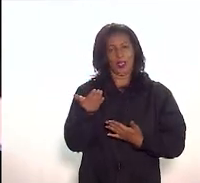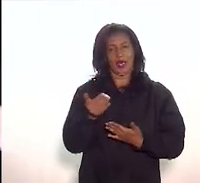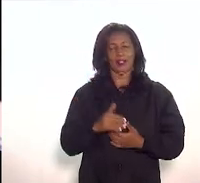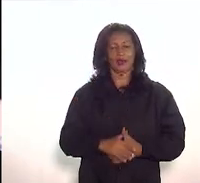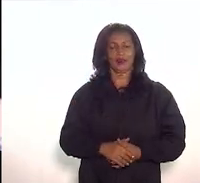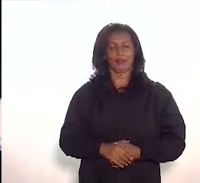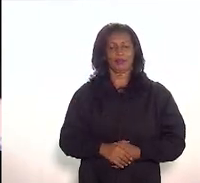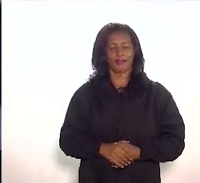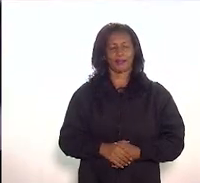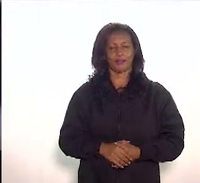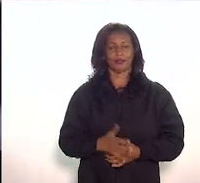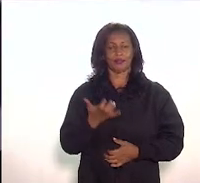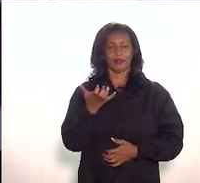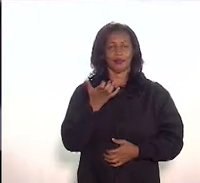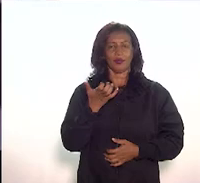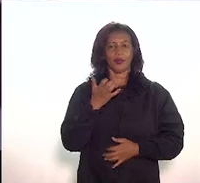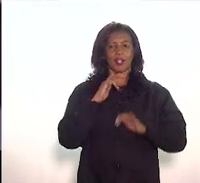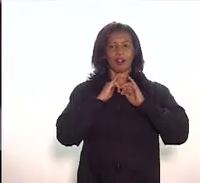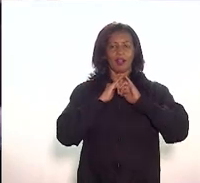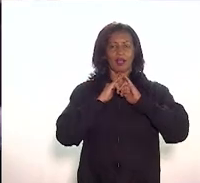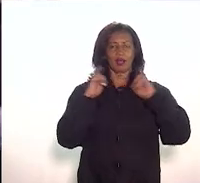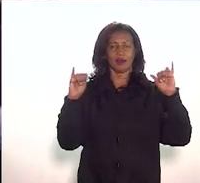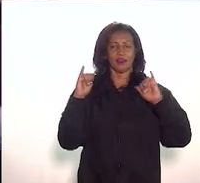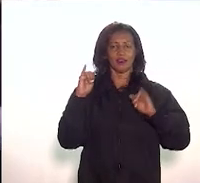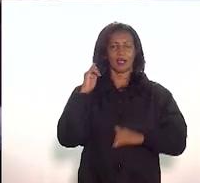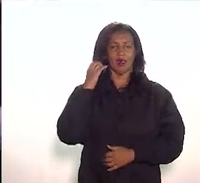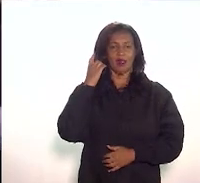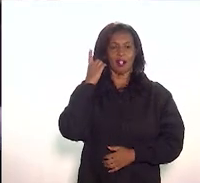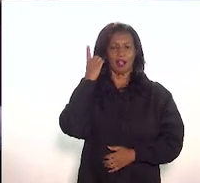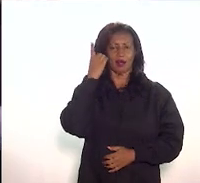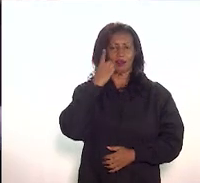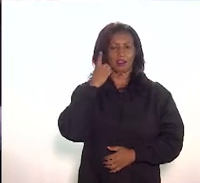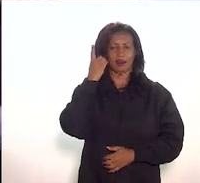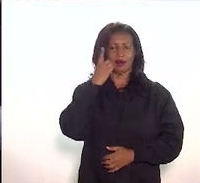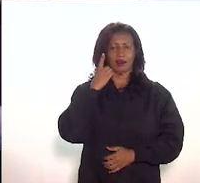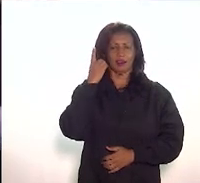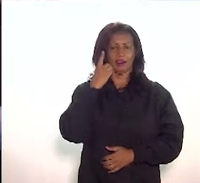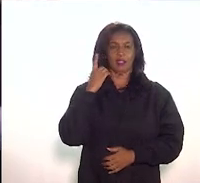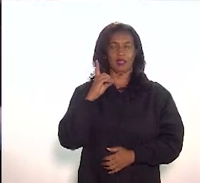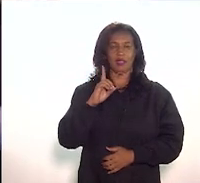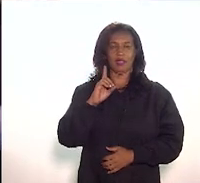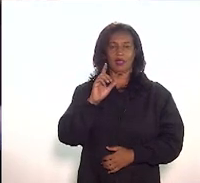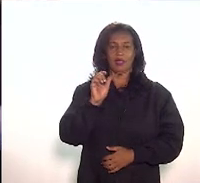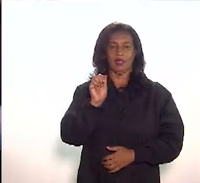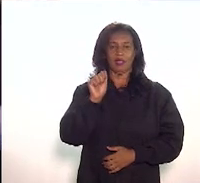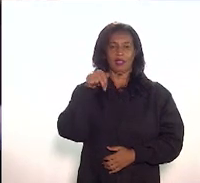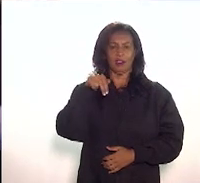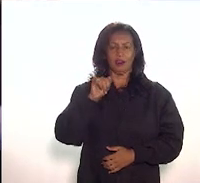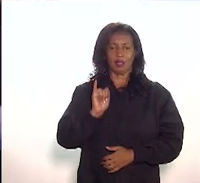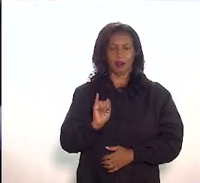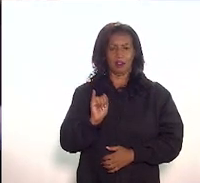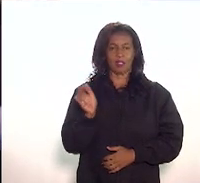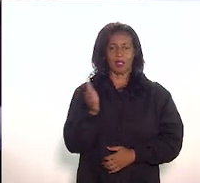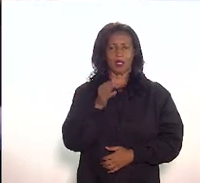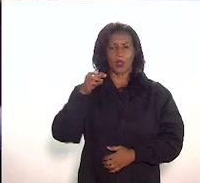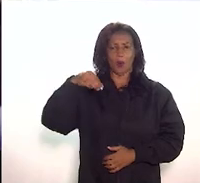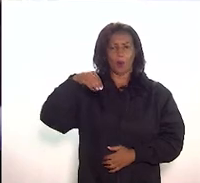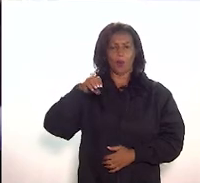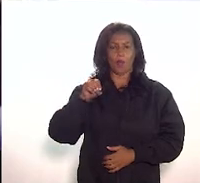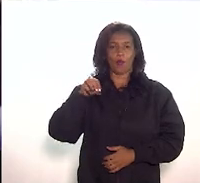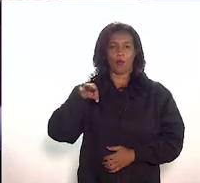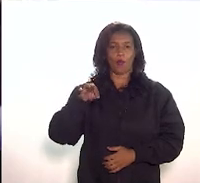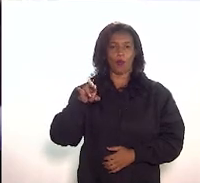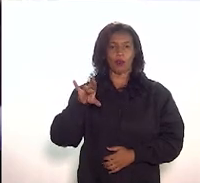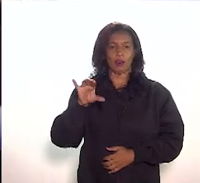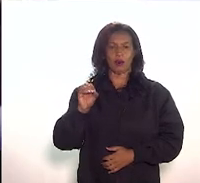Eu quero anunciar a presença da deputada Dani Monteiro e também a presença da